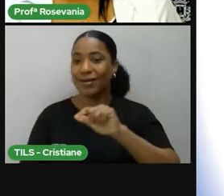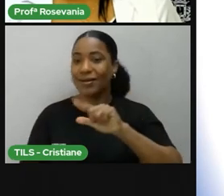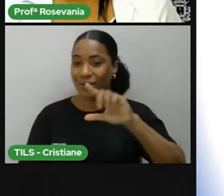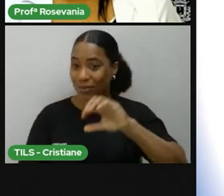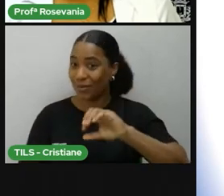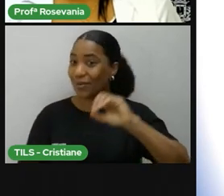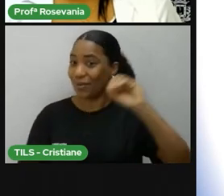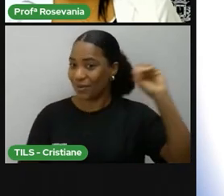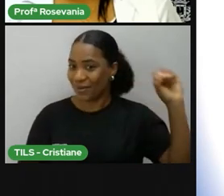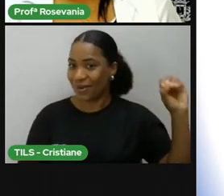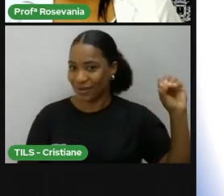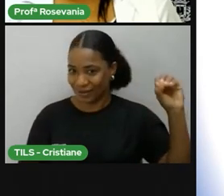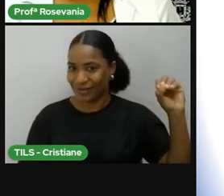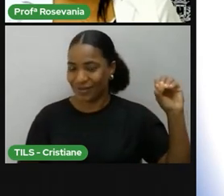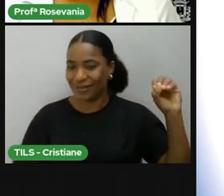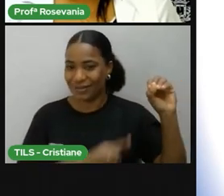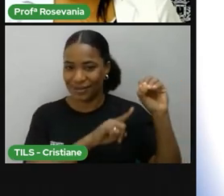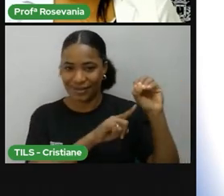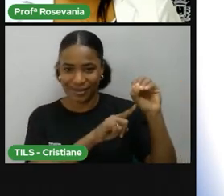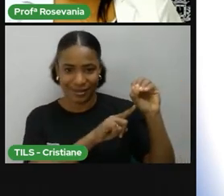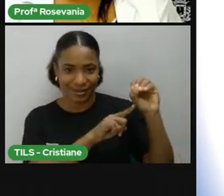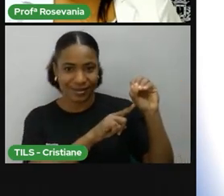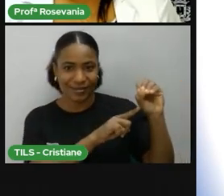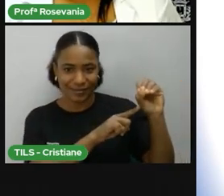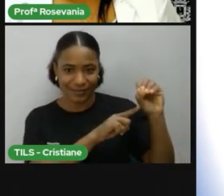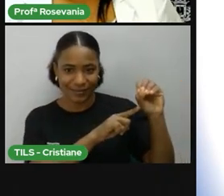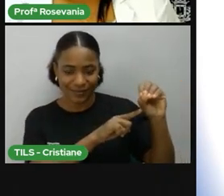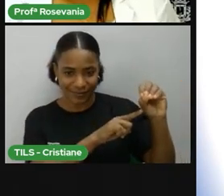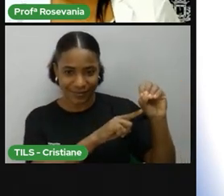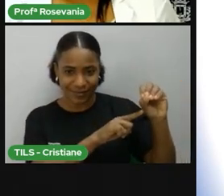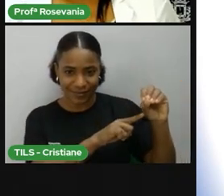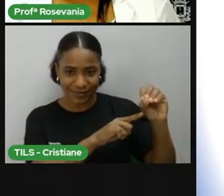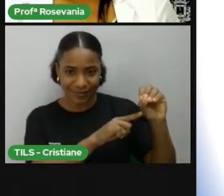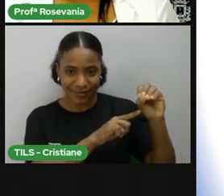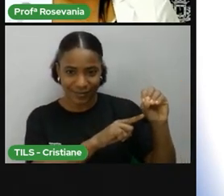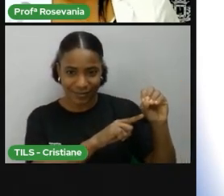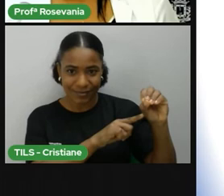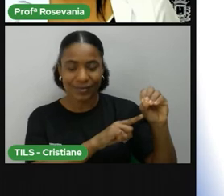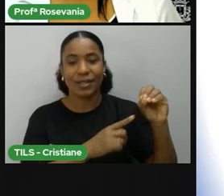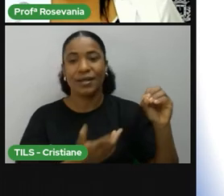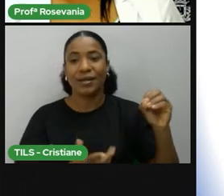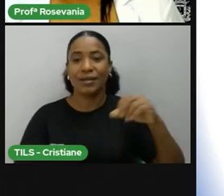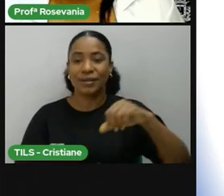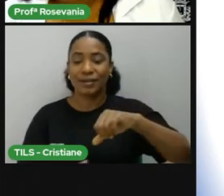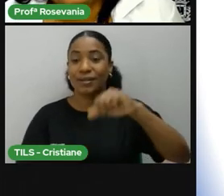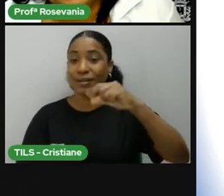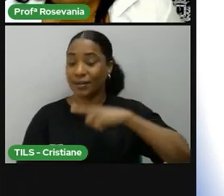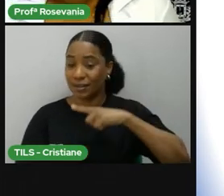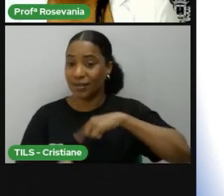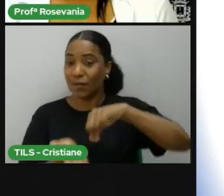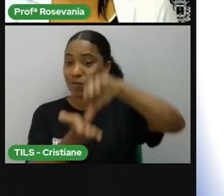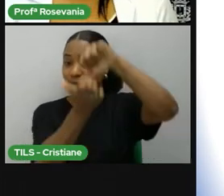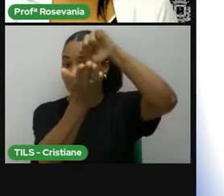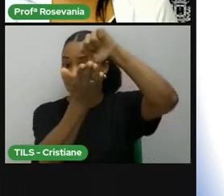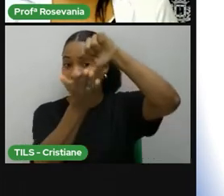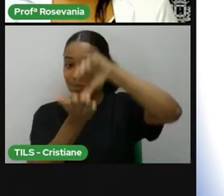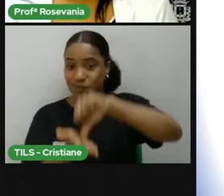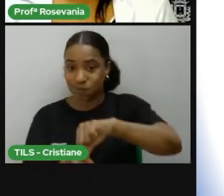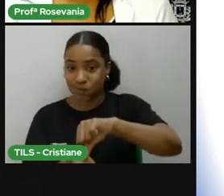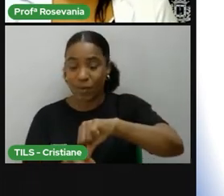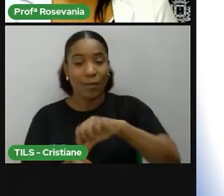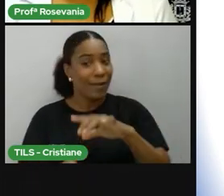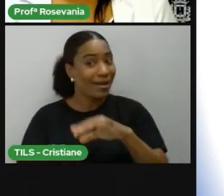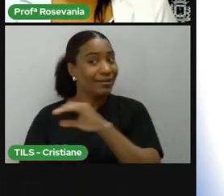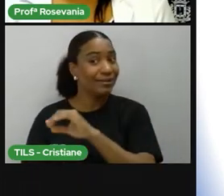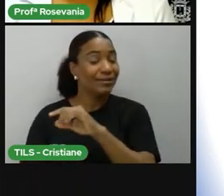né, no caso, o lado oeste, mas aí a gente, quando se chama de hemisfério, não se chama de hemisfério, né, a gente chama ocidental. Então, esse